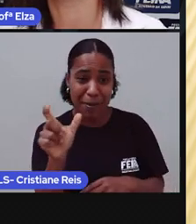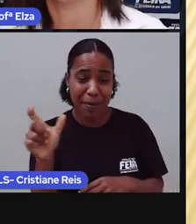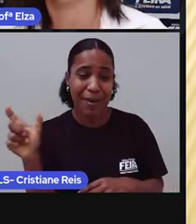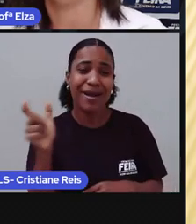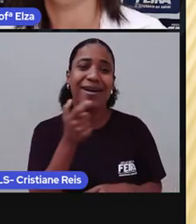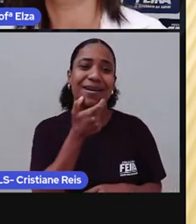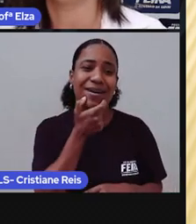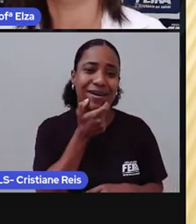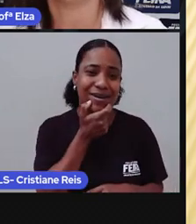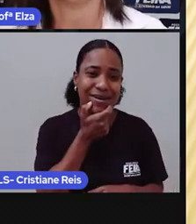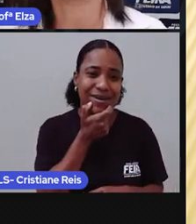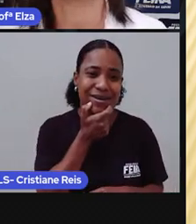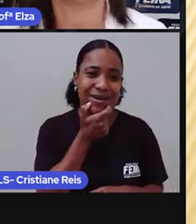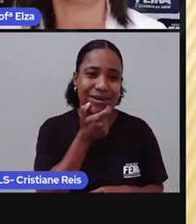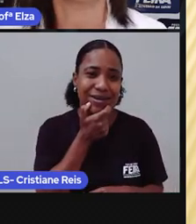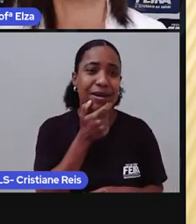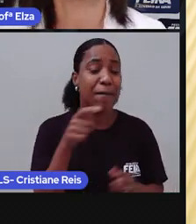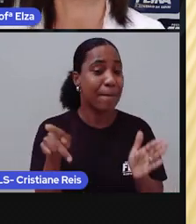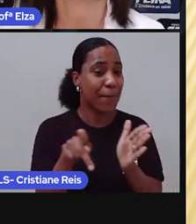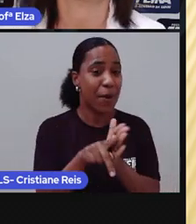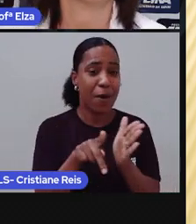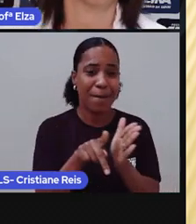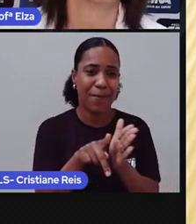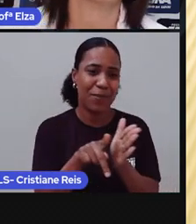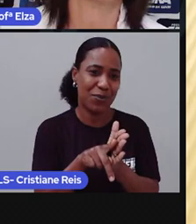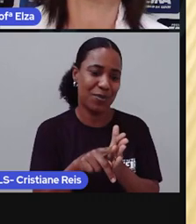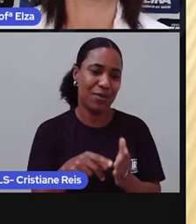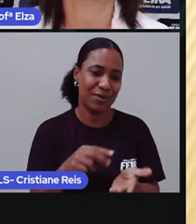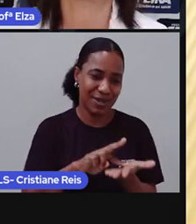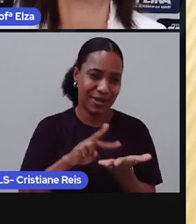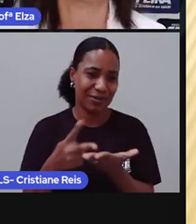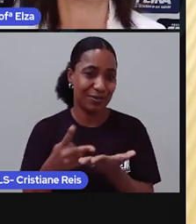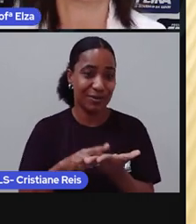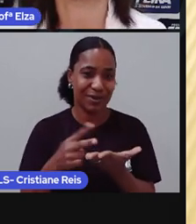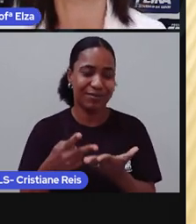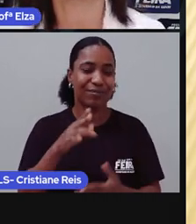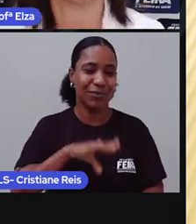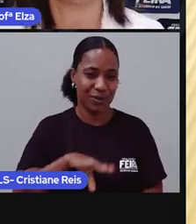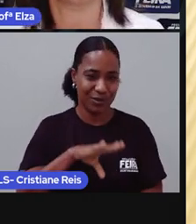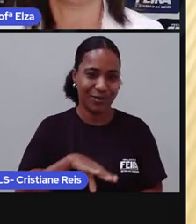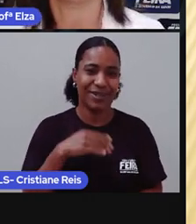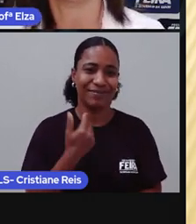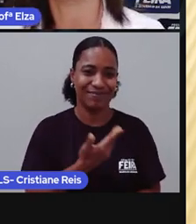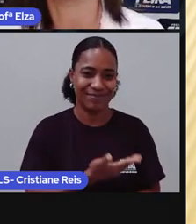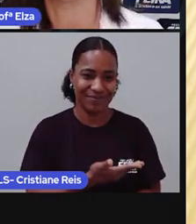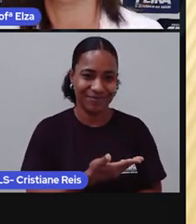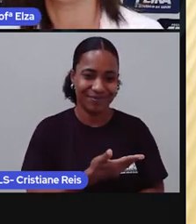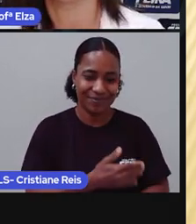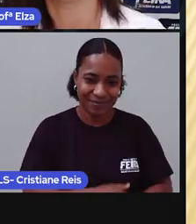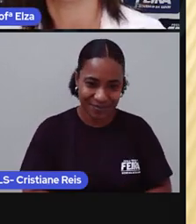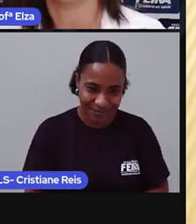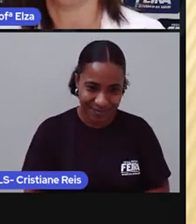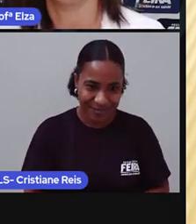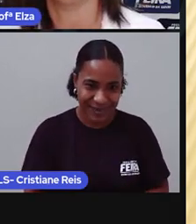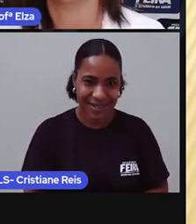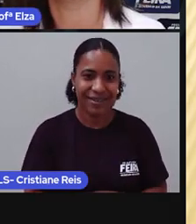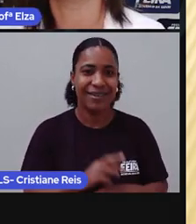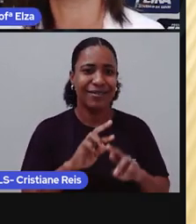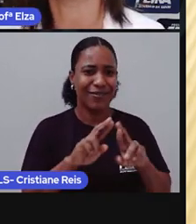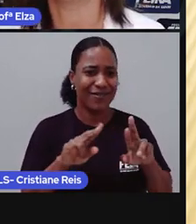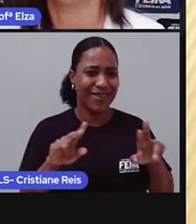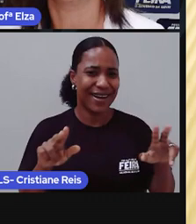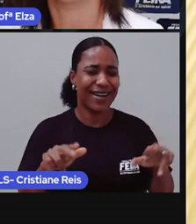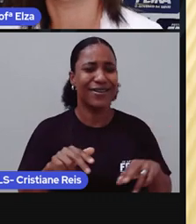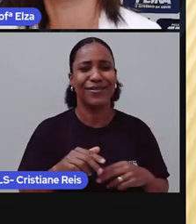hater, hobby, hot dog, internet, jeans, job, ketchup, like,